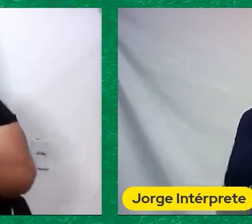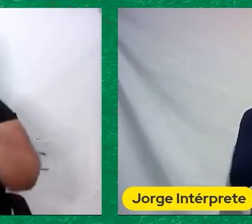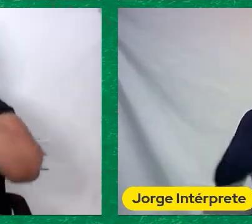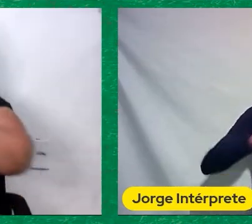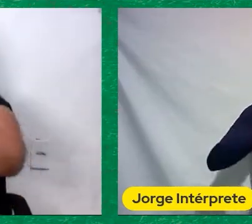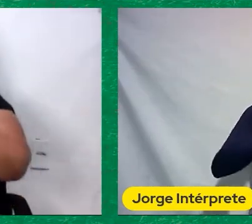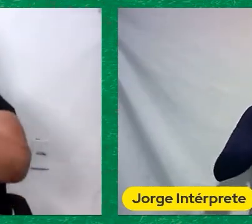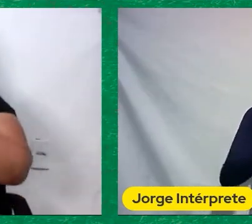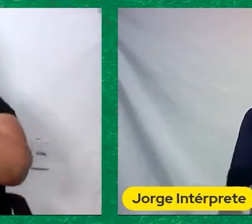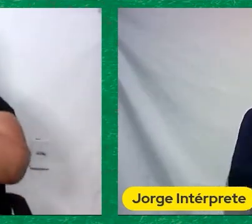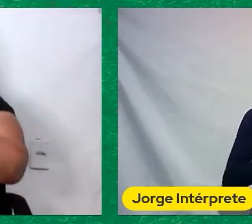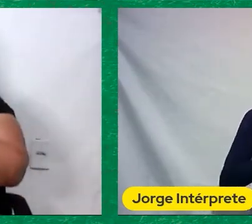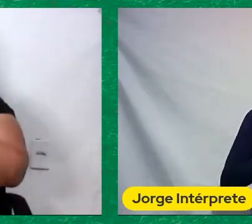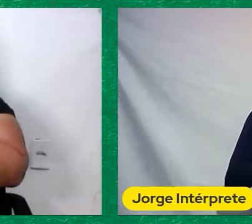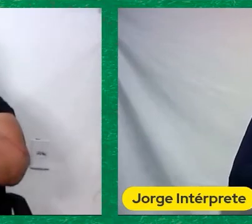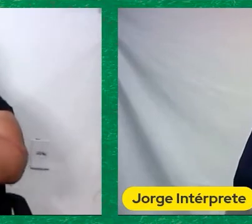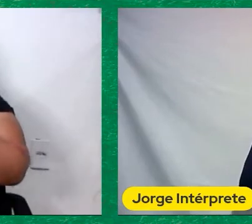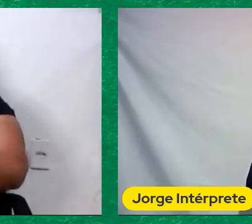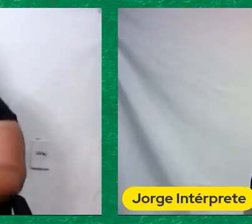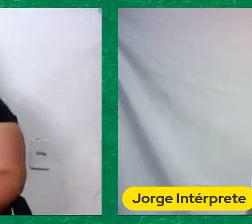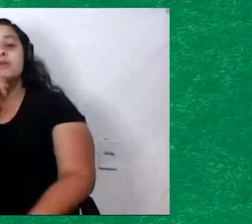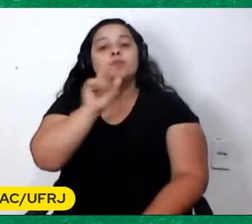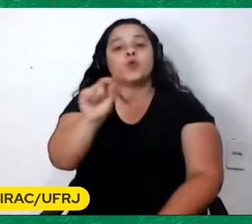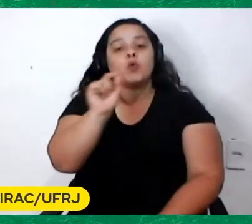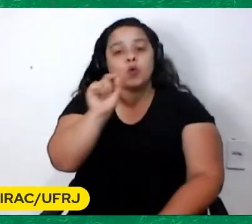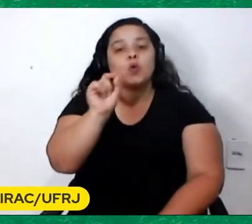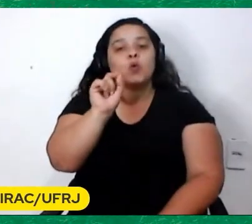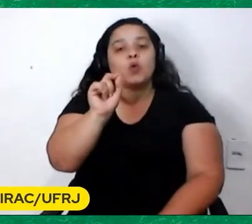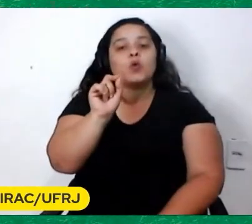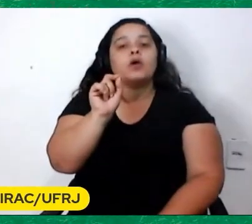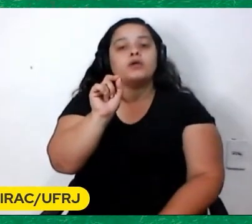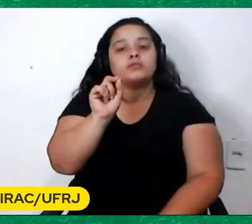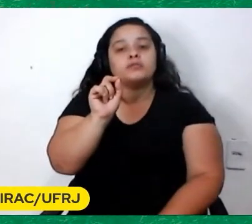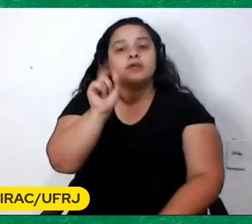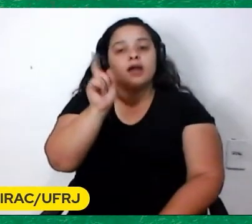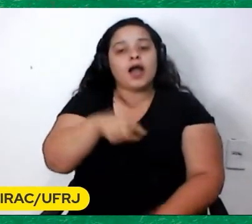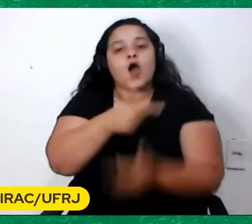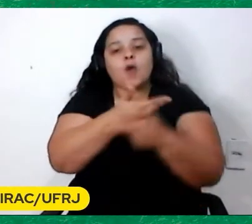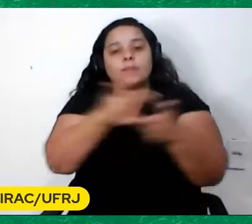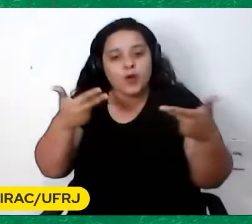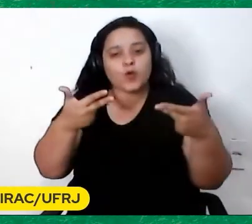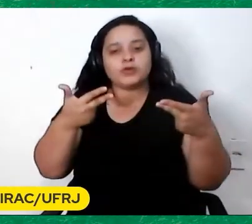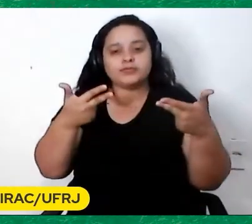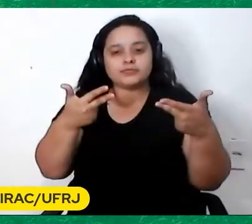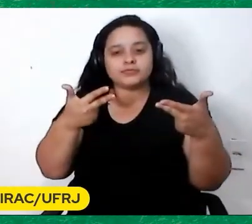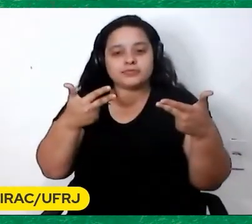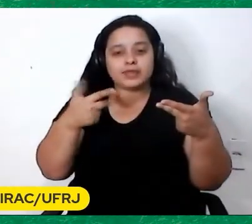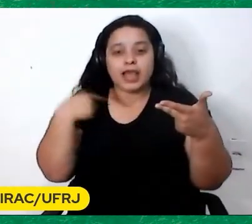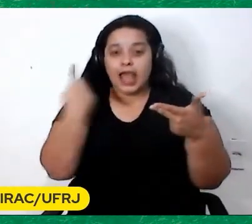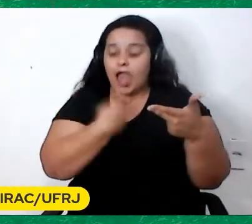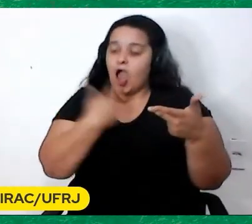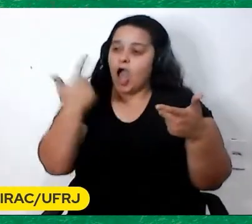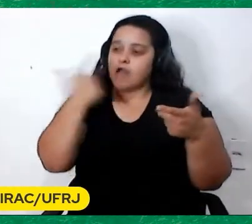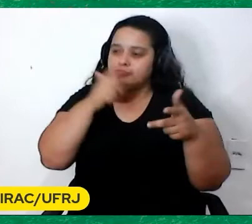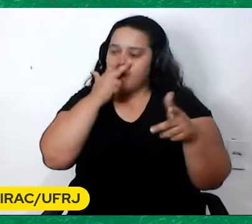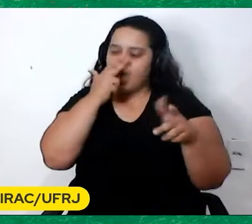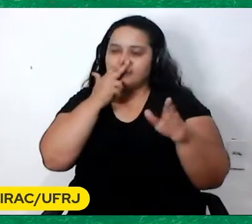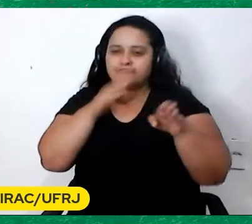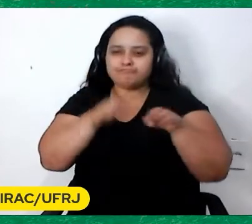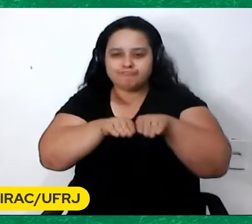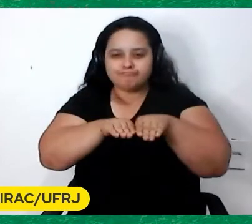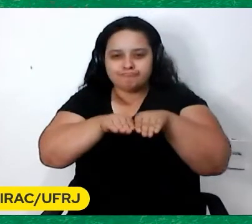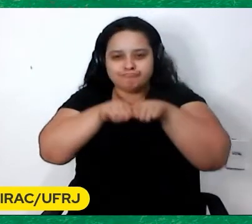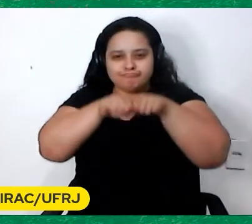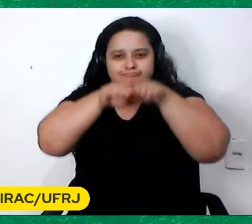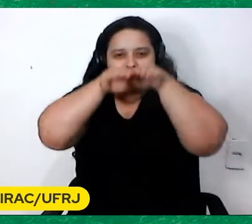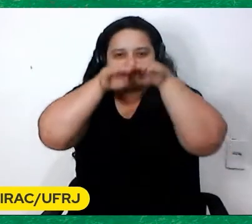E como Um exemplo De Alguma coisa Que Transborda O estádio